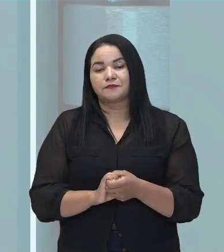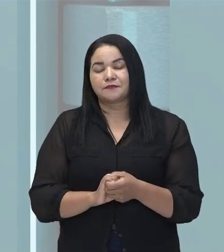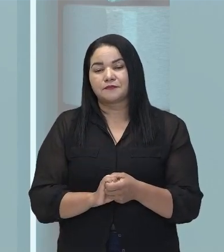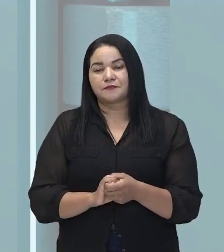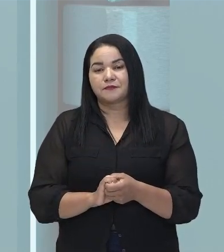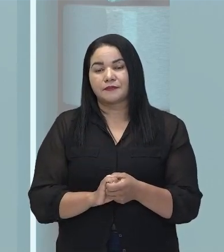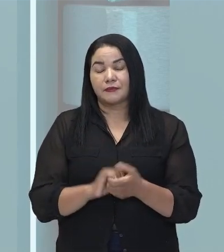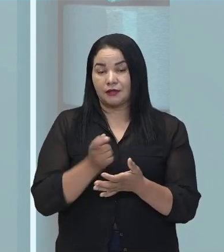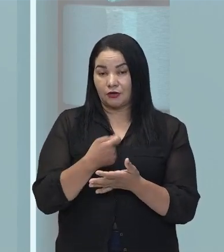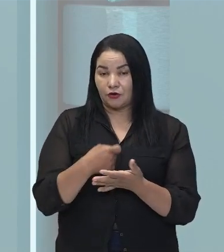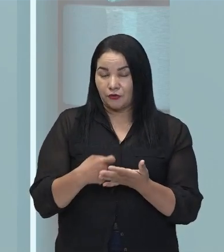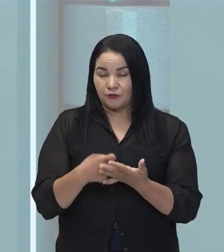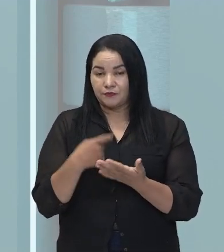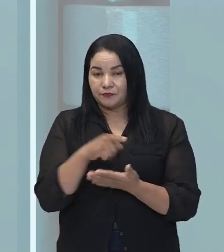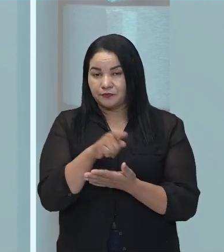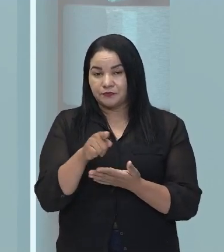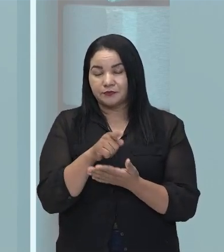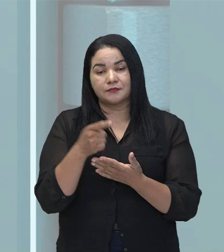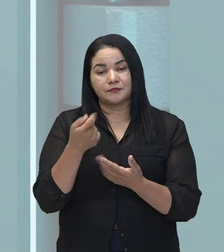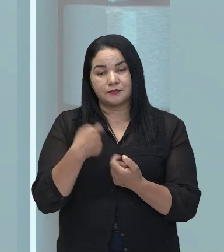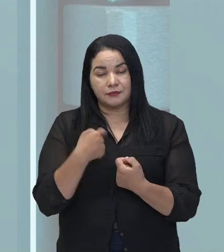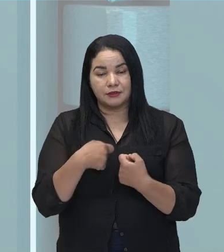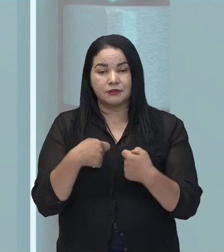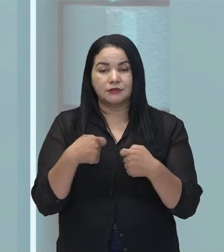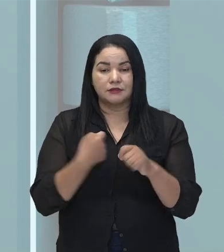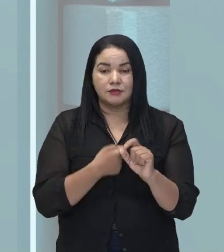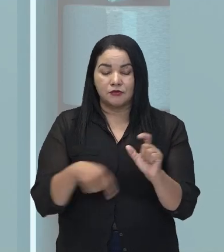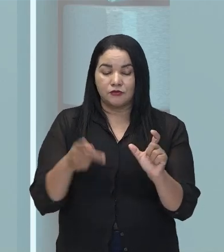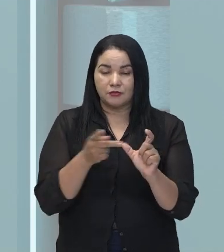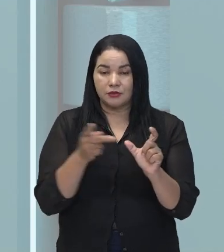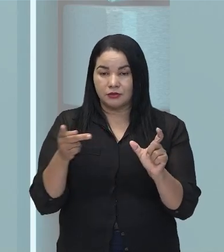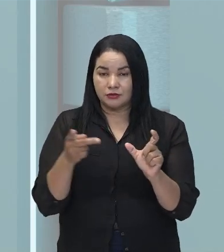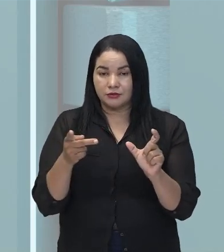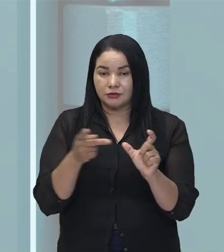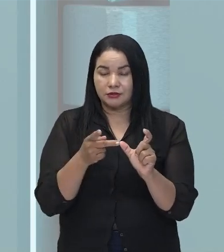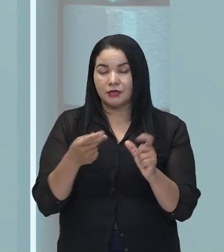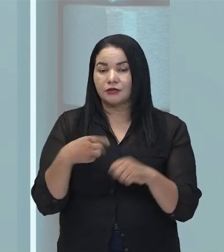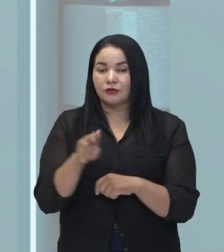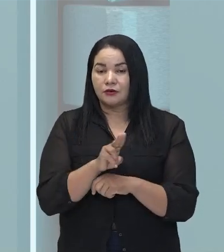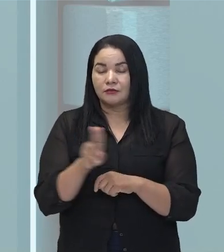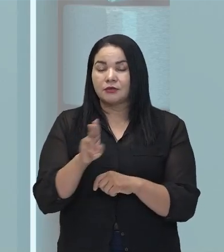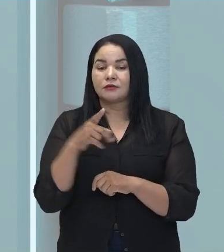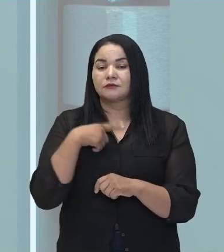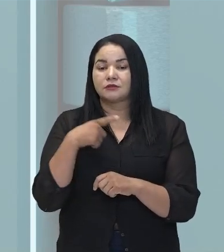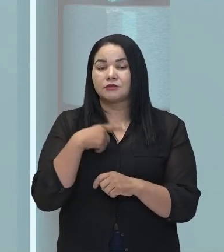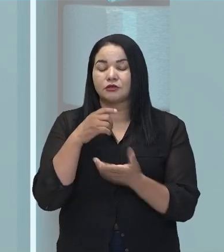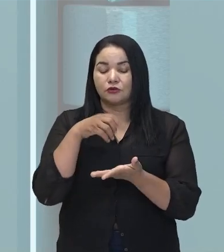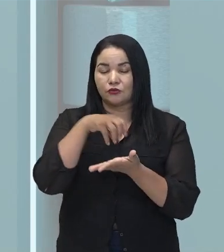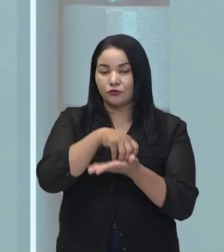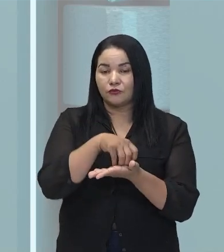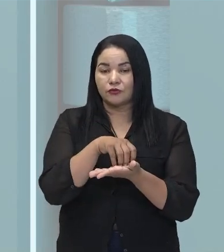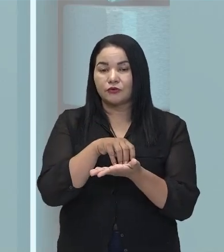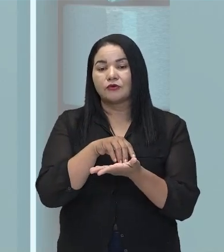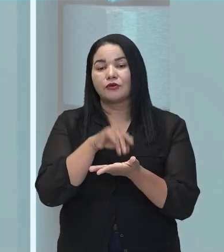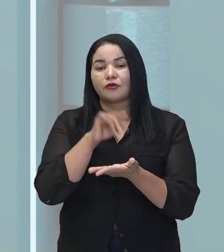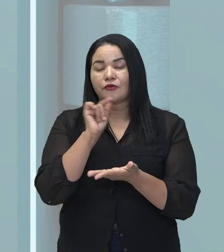que ele vai ter, predicado nominal, vai ter como núcleo um